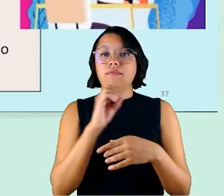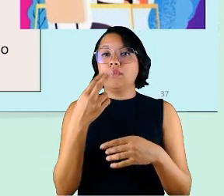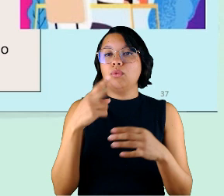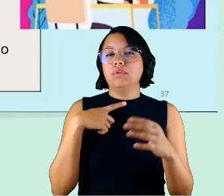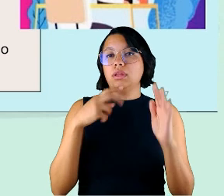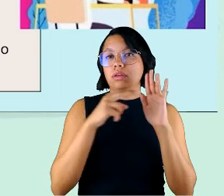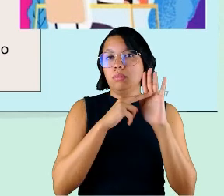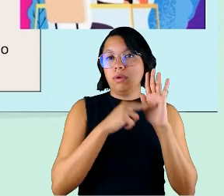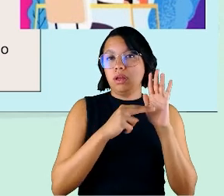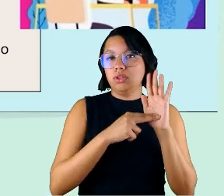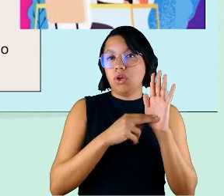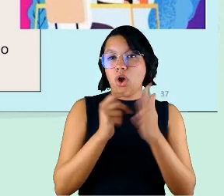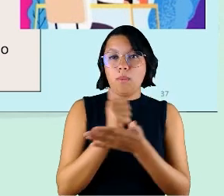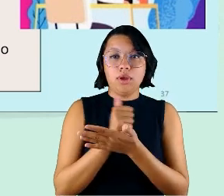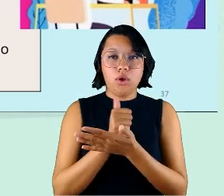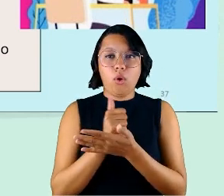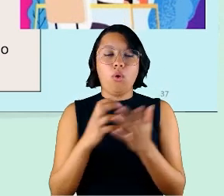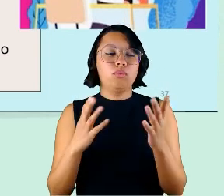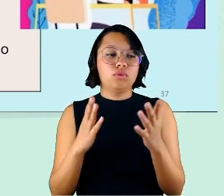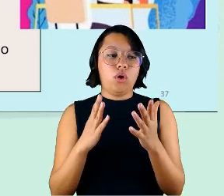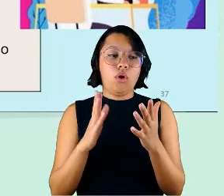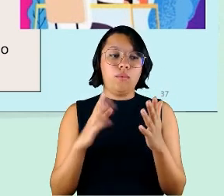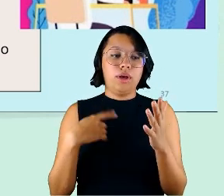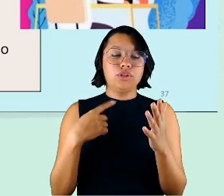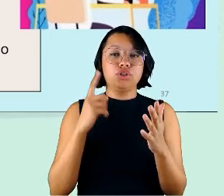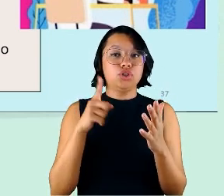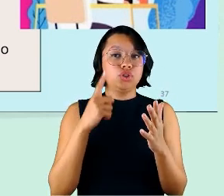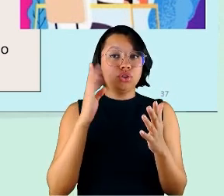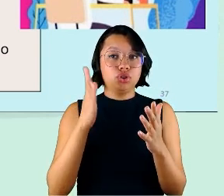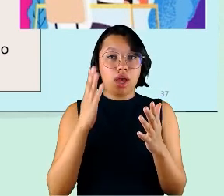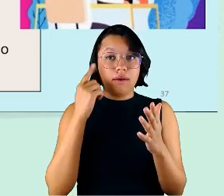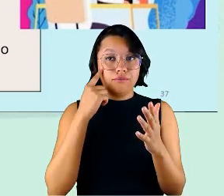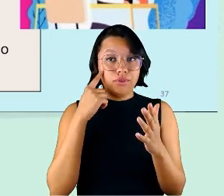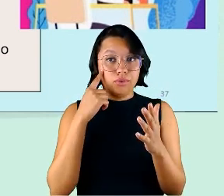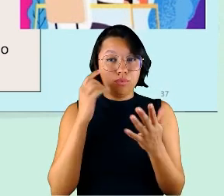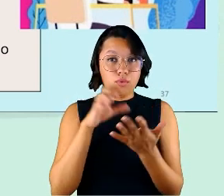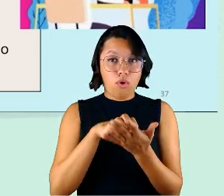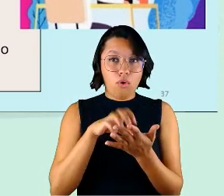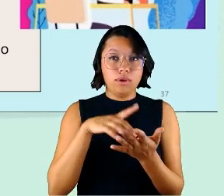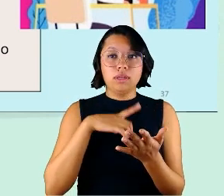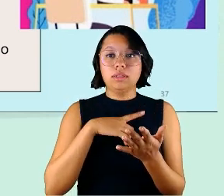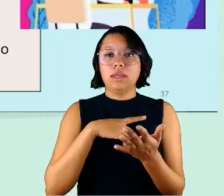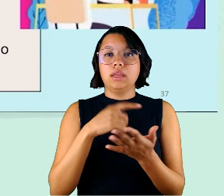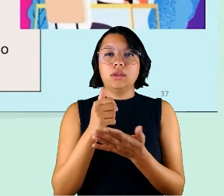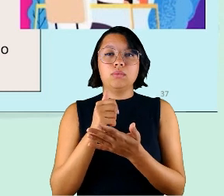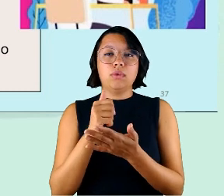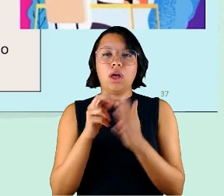norma que regulamenta isso a gente já viu órgãos que tem uma norma mais geral e cada unidade